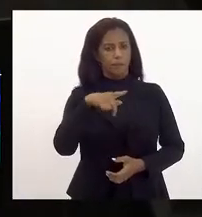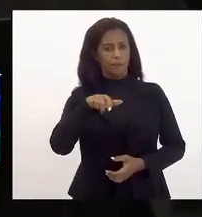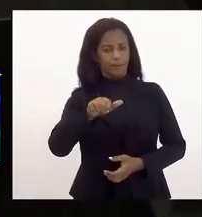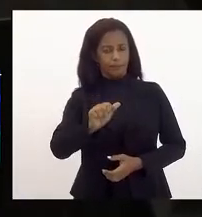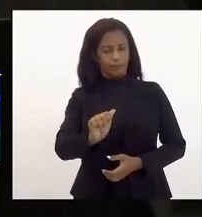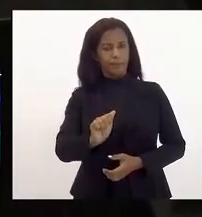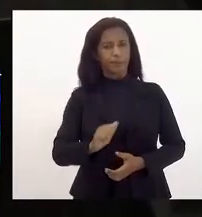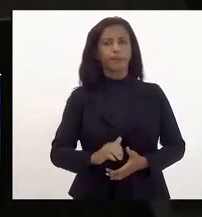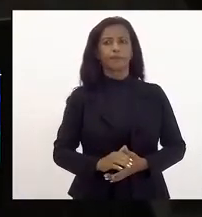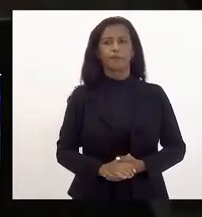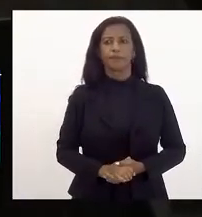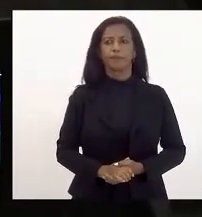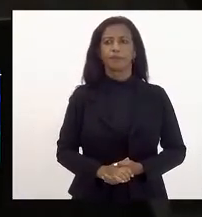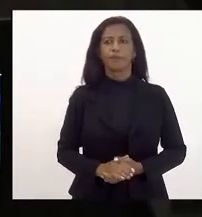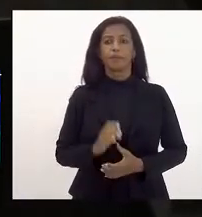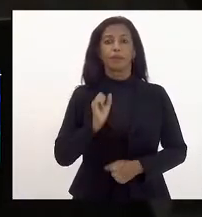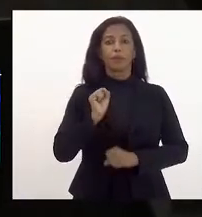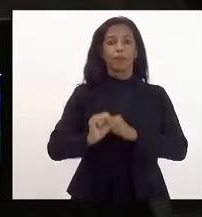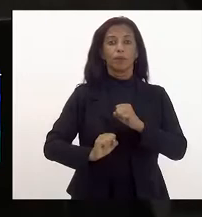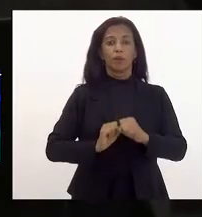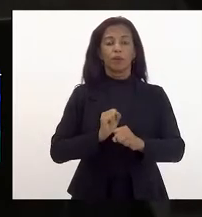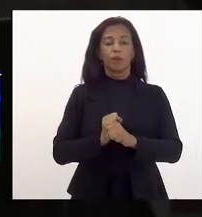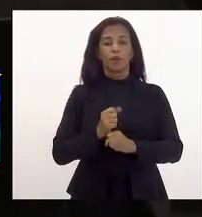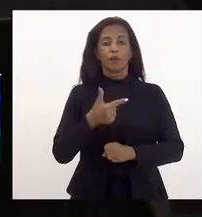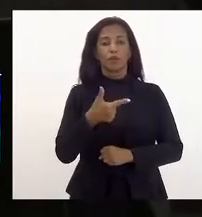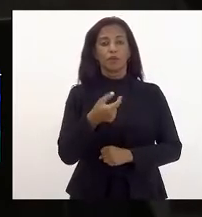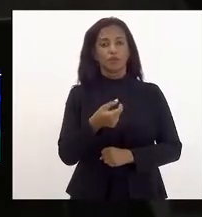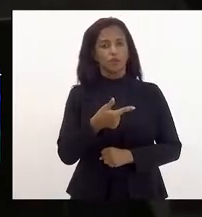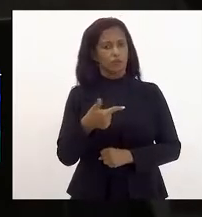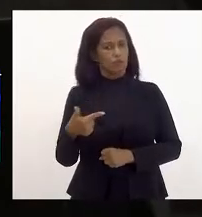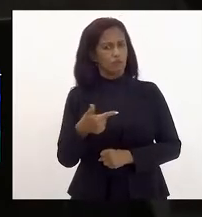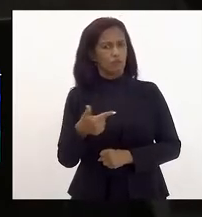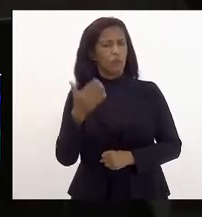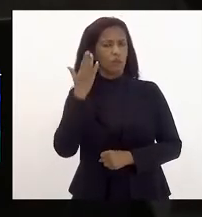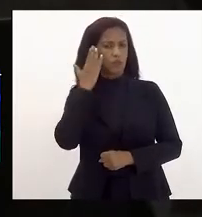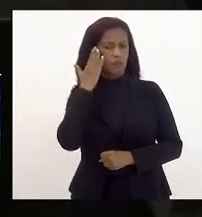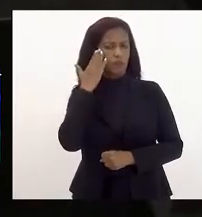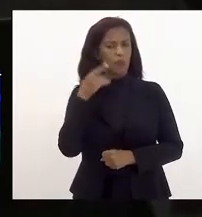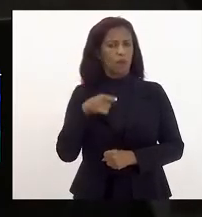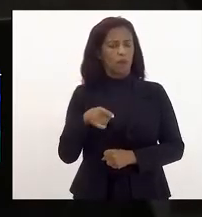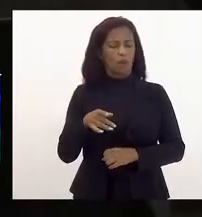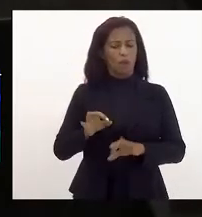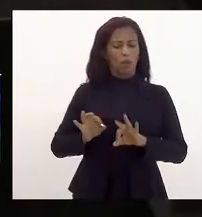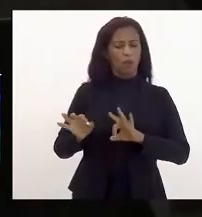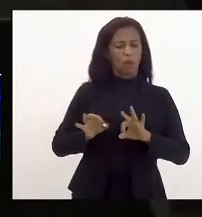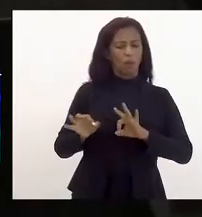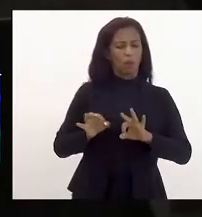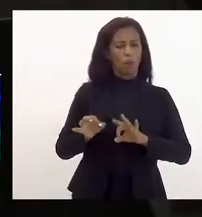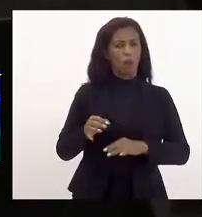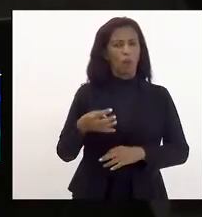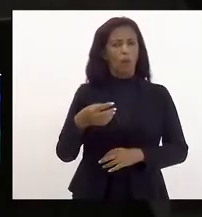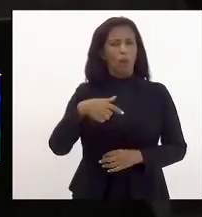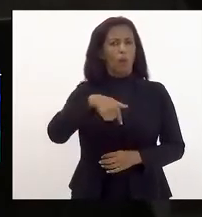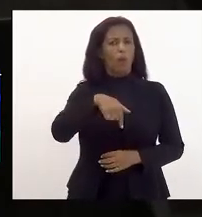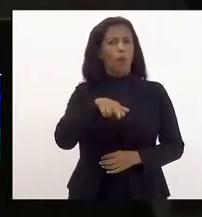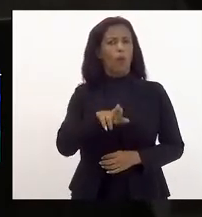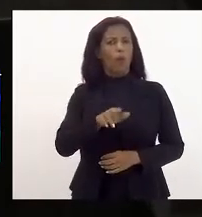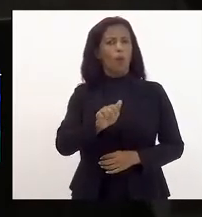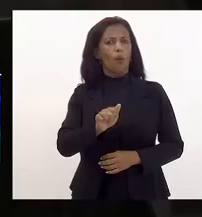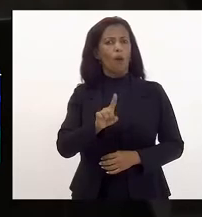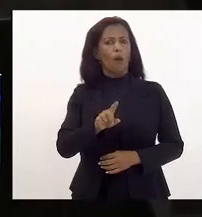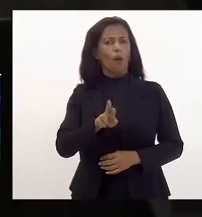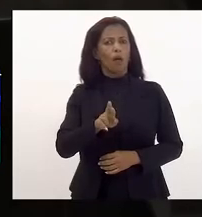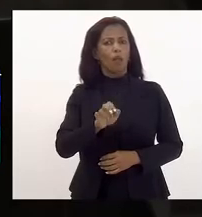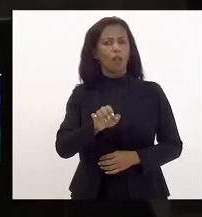PPA para o ano de 2022. Como sabemos, o PPA é um plano quadrienal e esse projeto é apenas